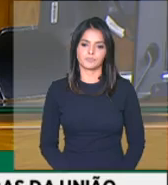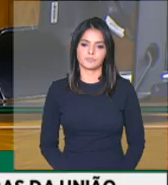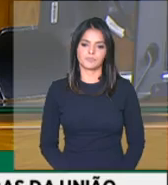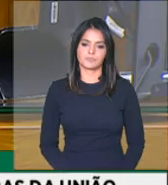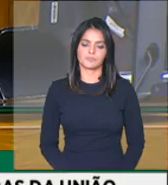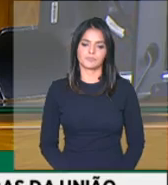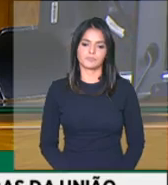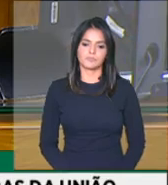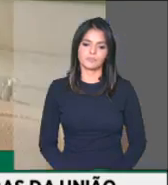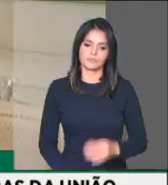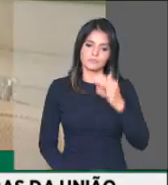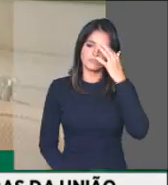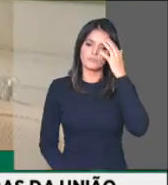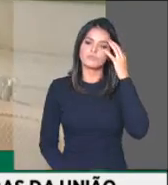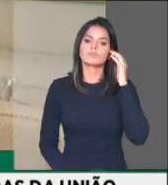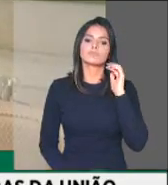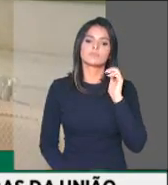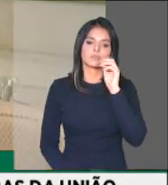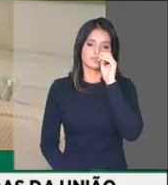O que quer falar?